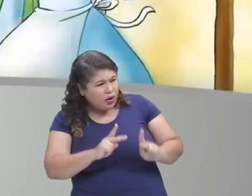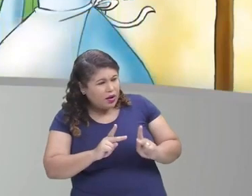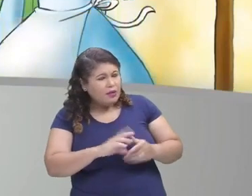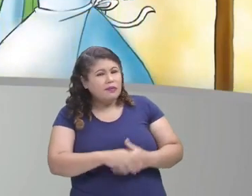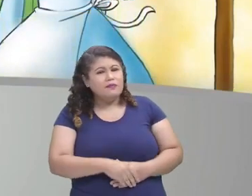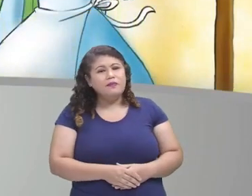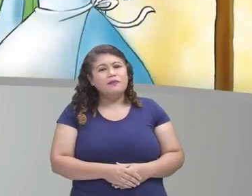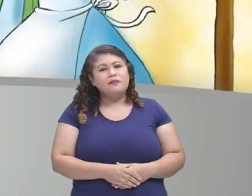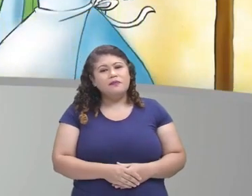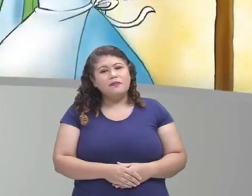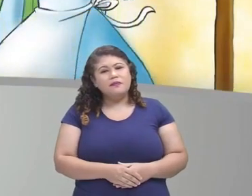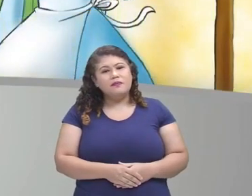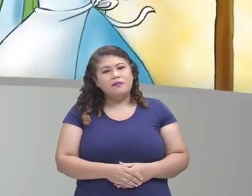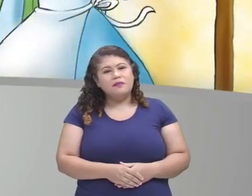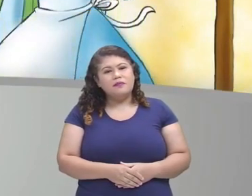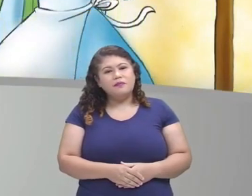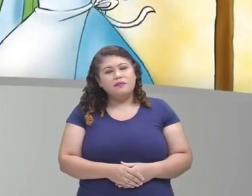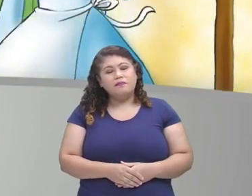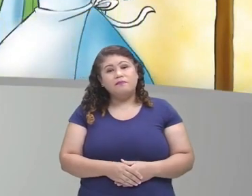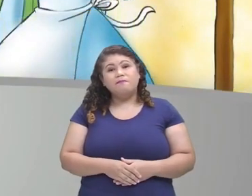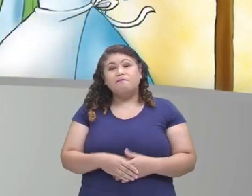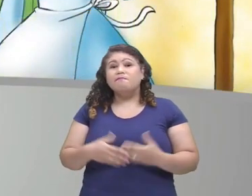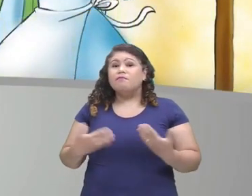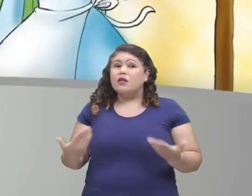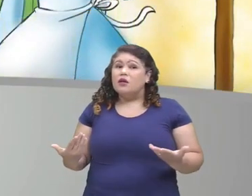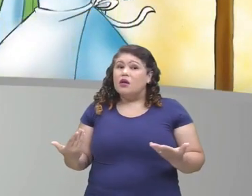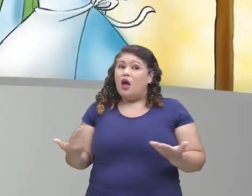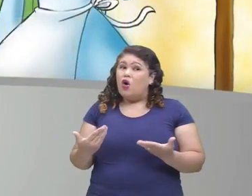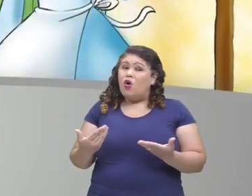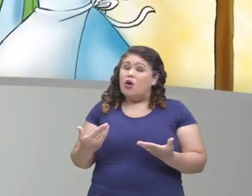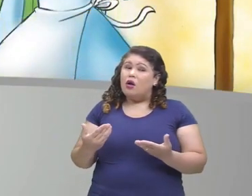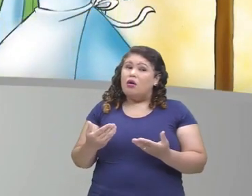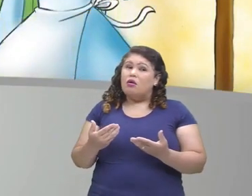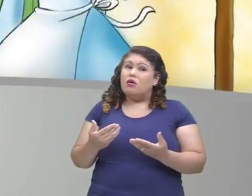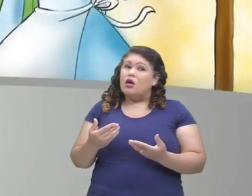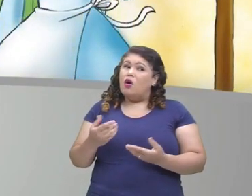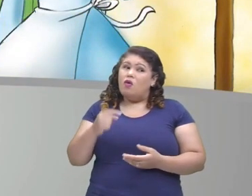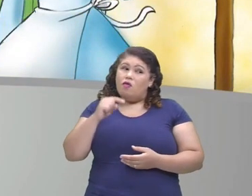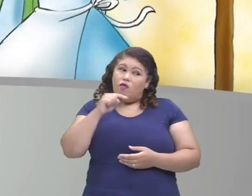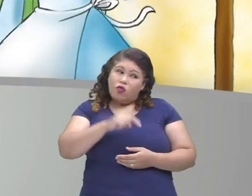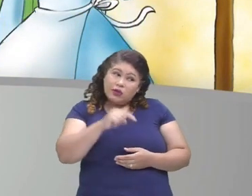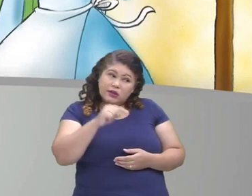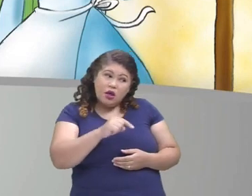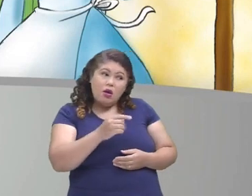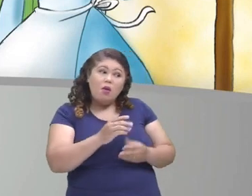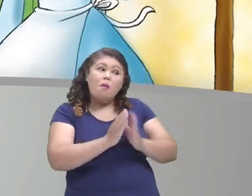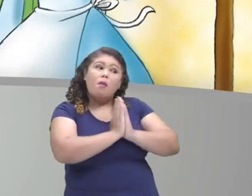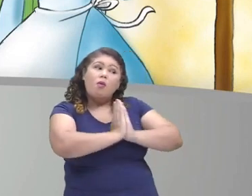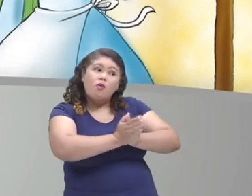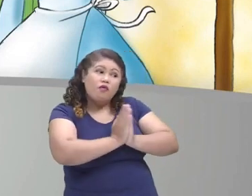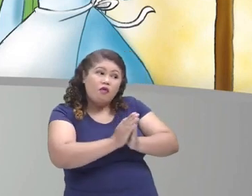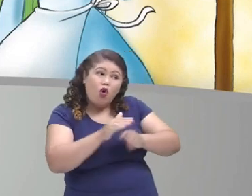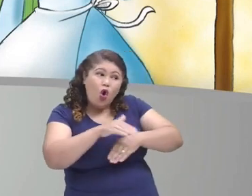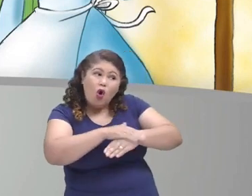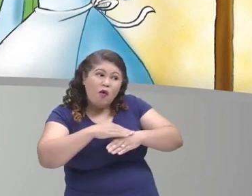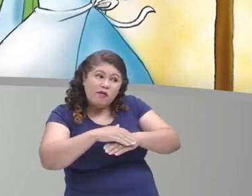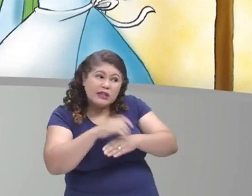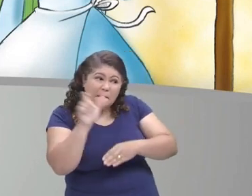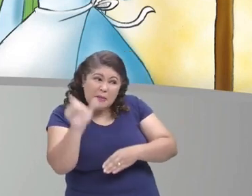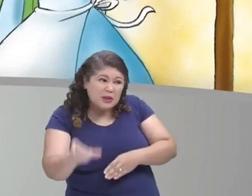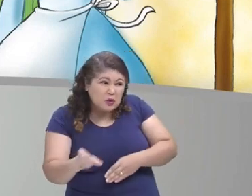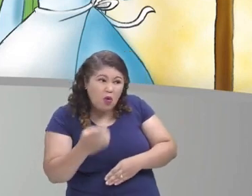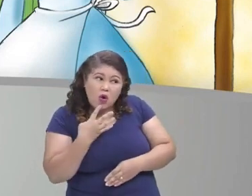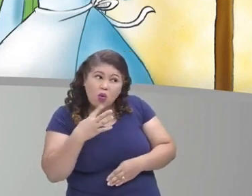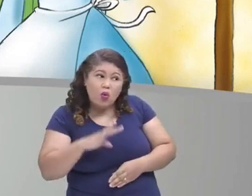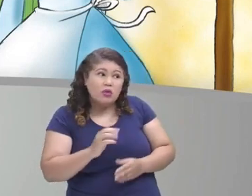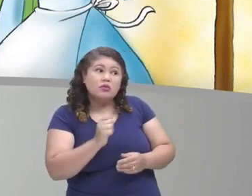agora, crianças, não converse com estranhos. Foi o que a mãe da Chapeuzinho Vermelho disse. Não saia